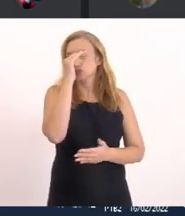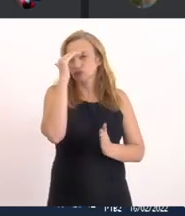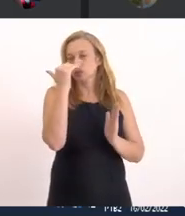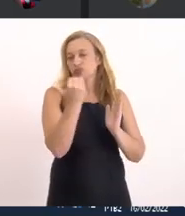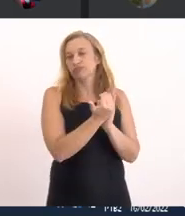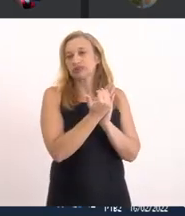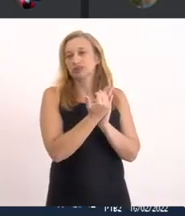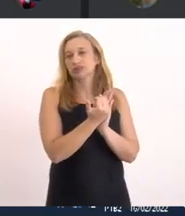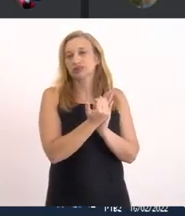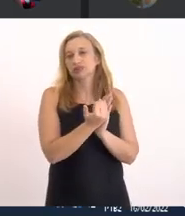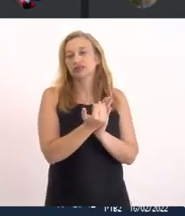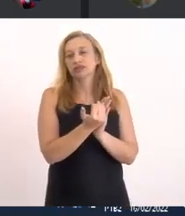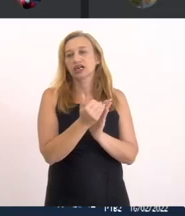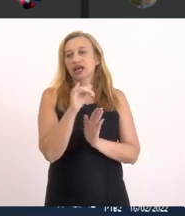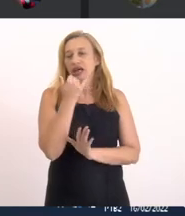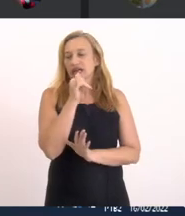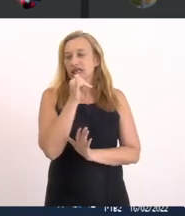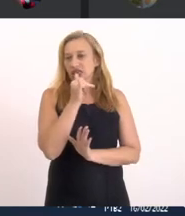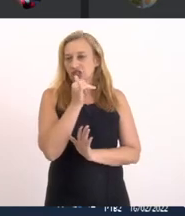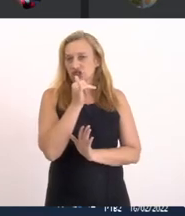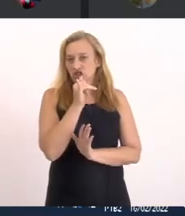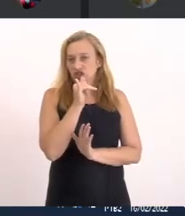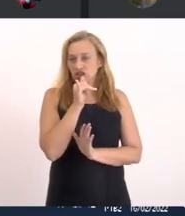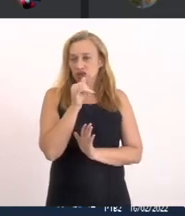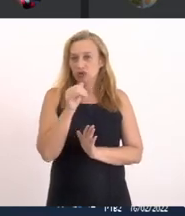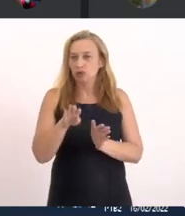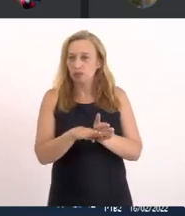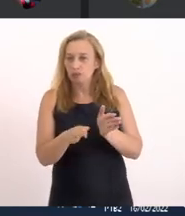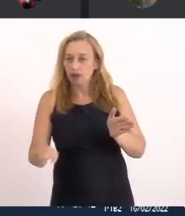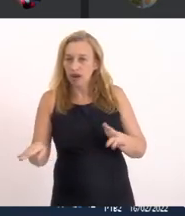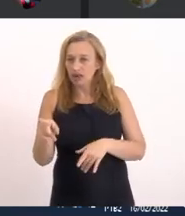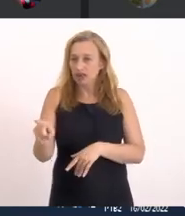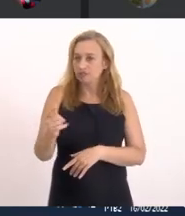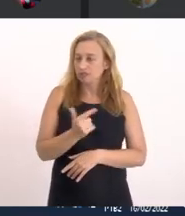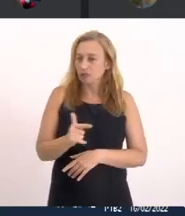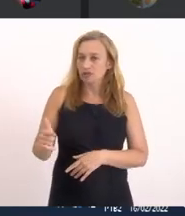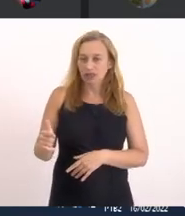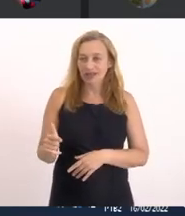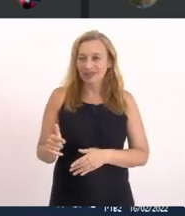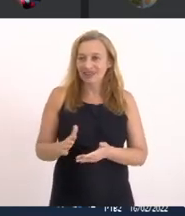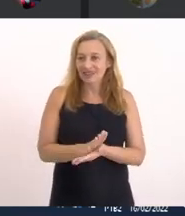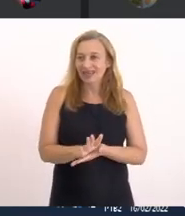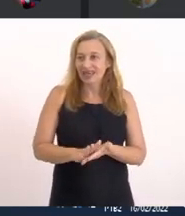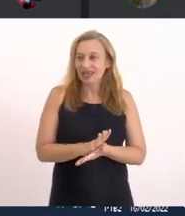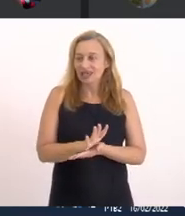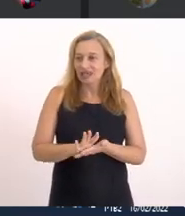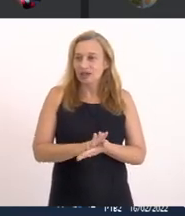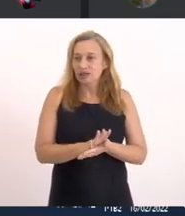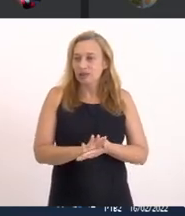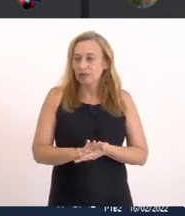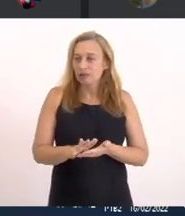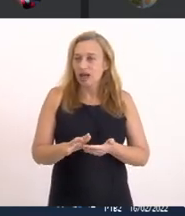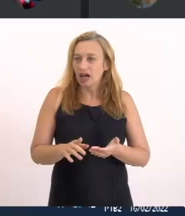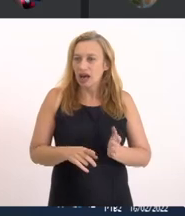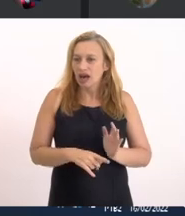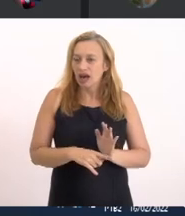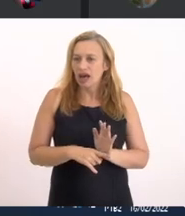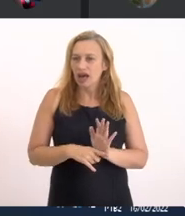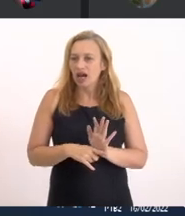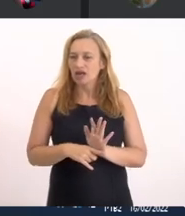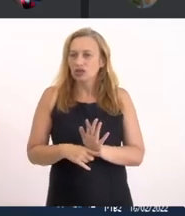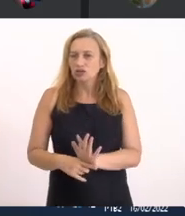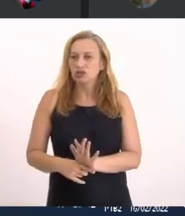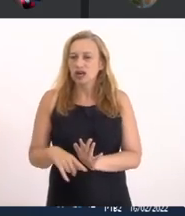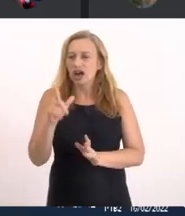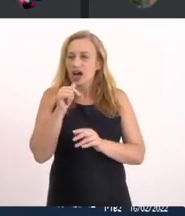Dada a energia Do Marali Não existe Uma bala de prata Para recuperar Uma lagoa Então